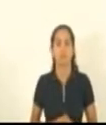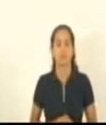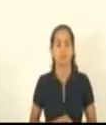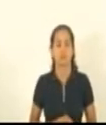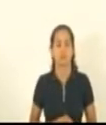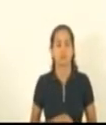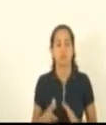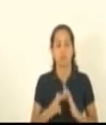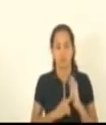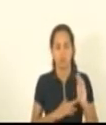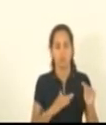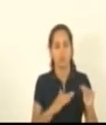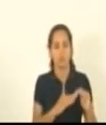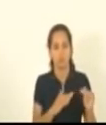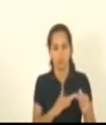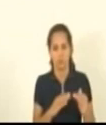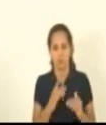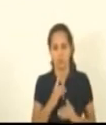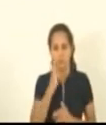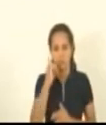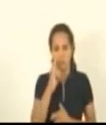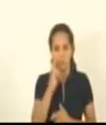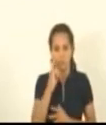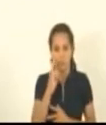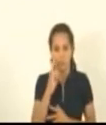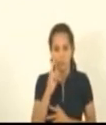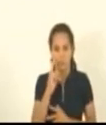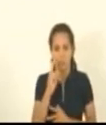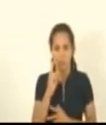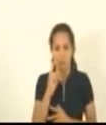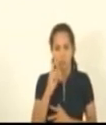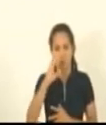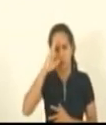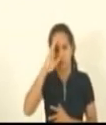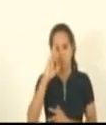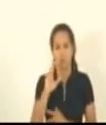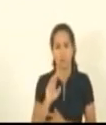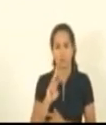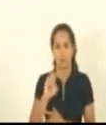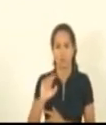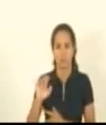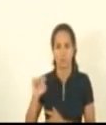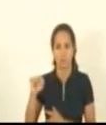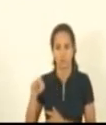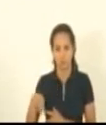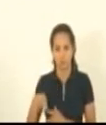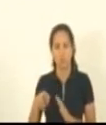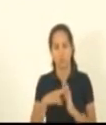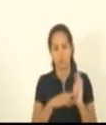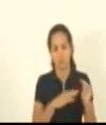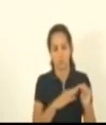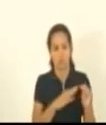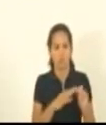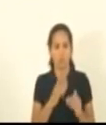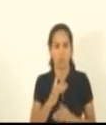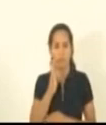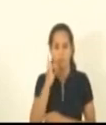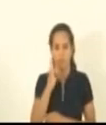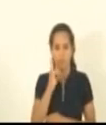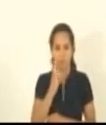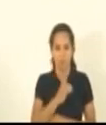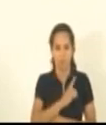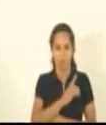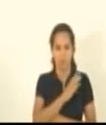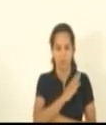com o relator deputado coronel Elton com o relator deputado delegado